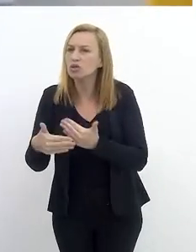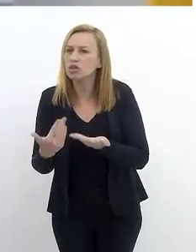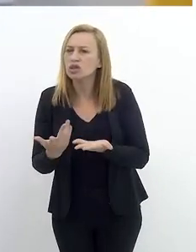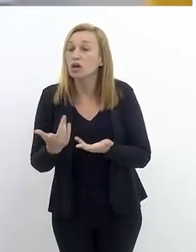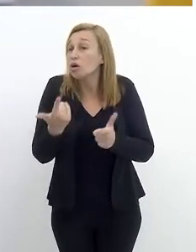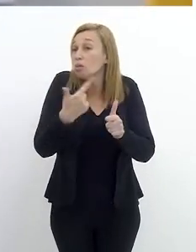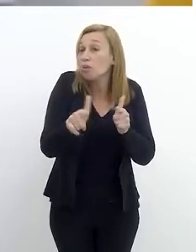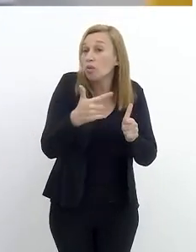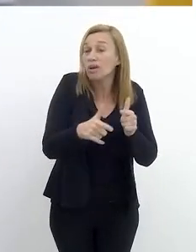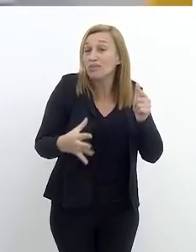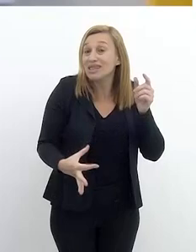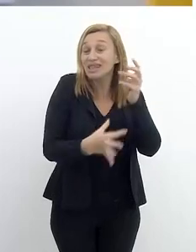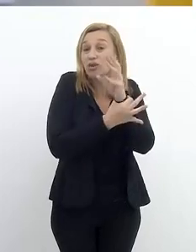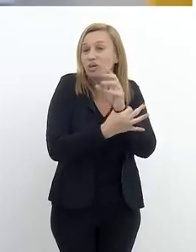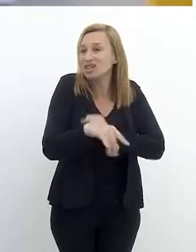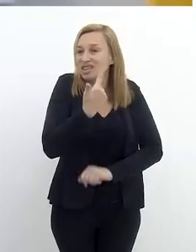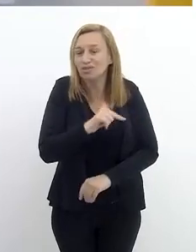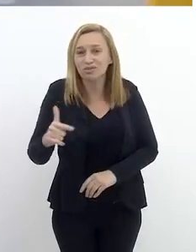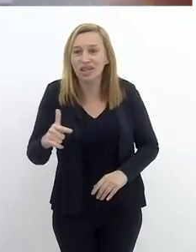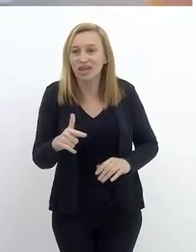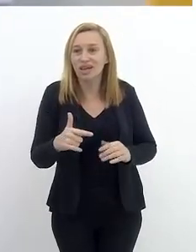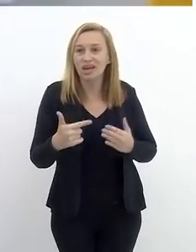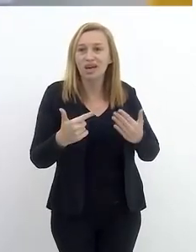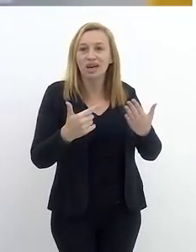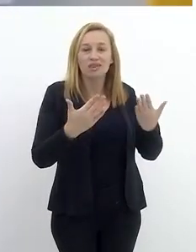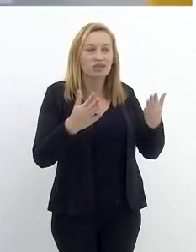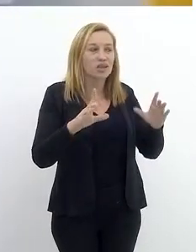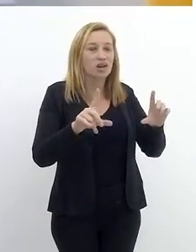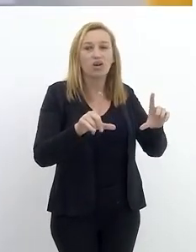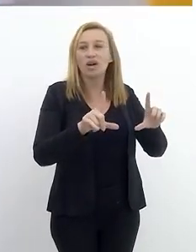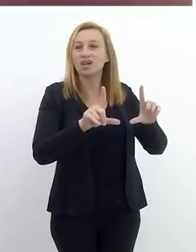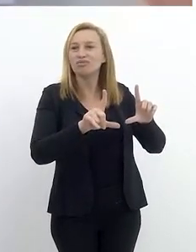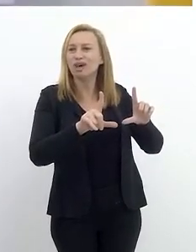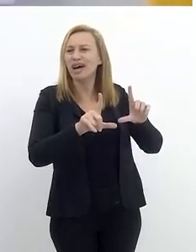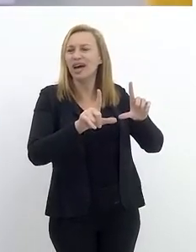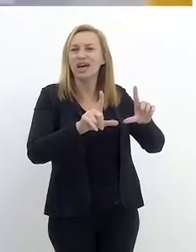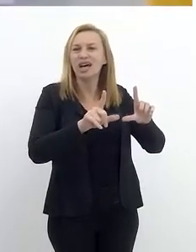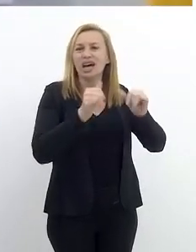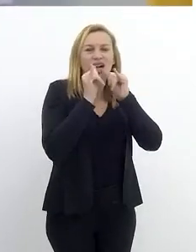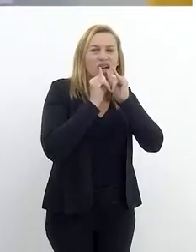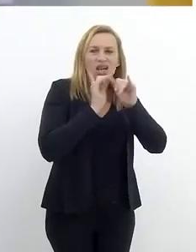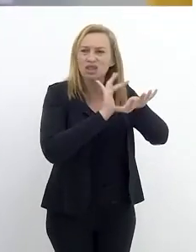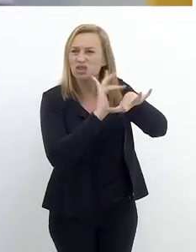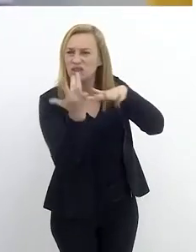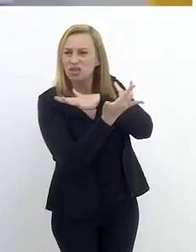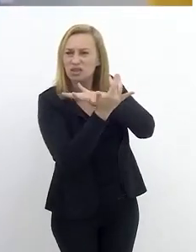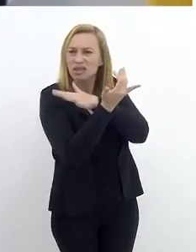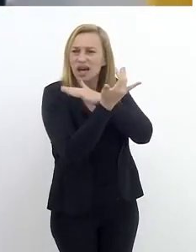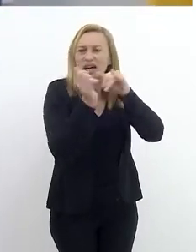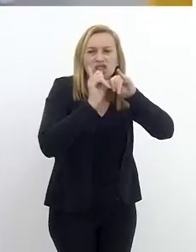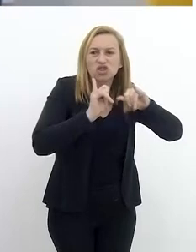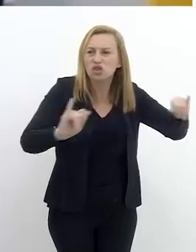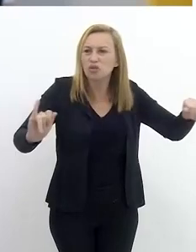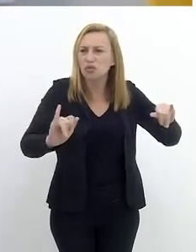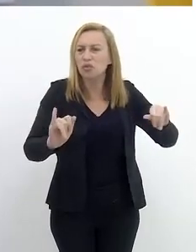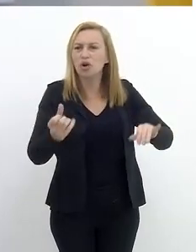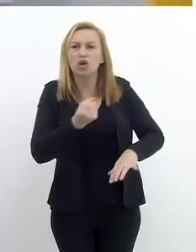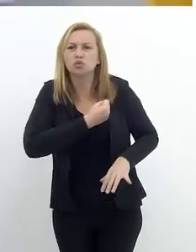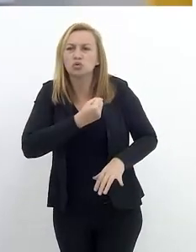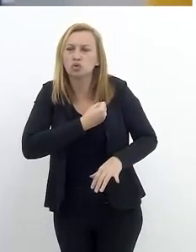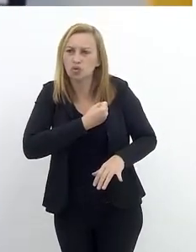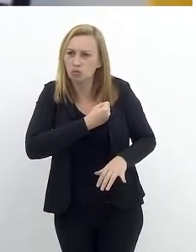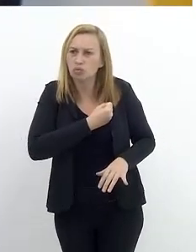passam por questões... Vivem problemas de segurança, porque elas se expõem, colocam seu telefone na internet, começam a sofrer